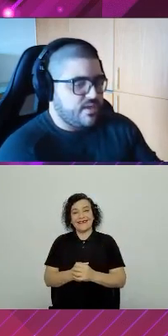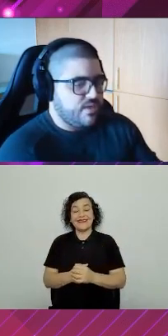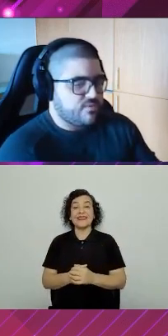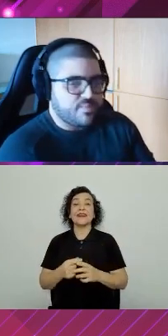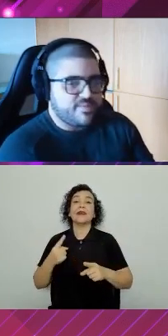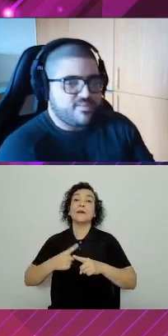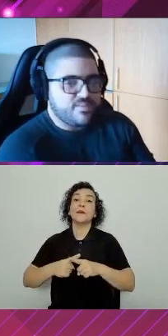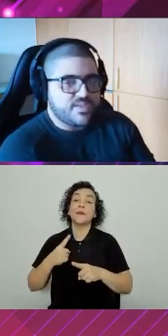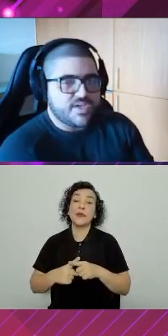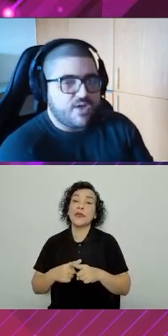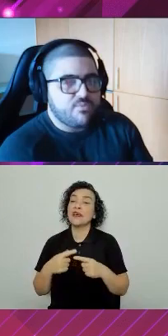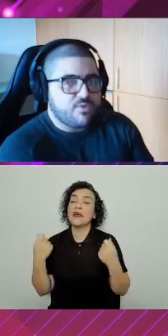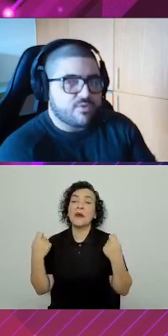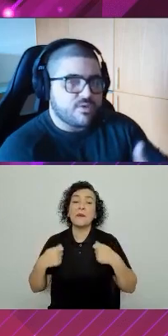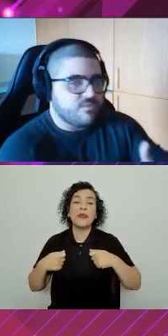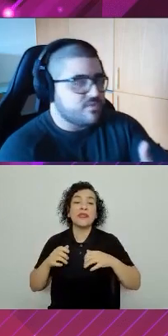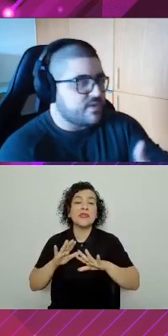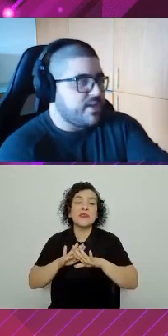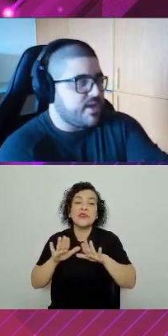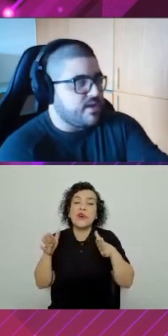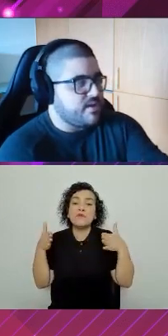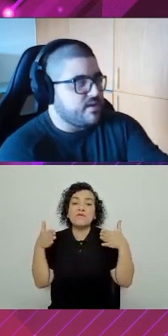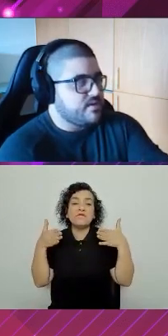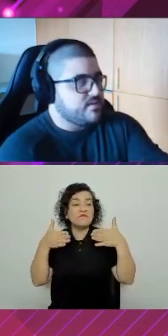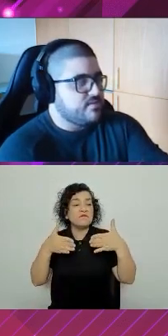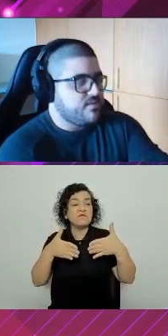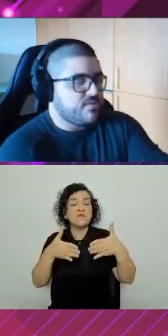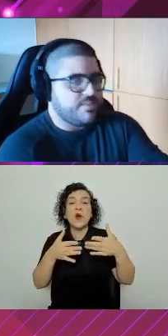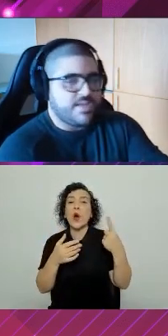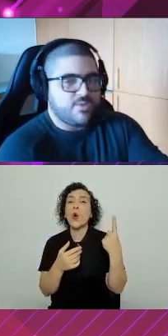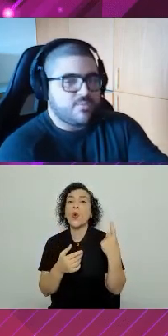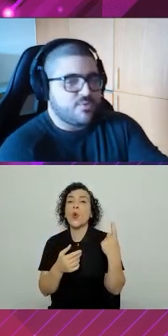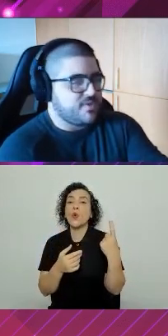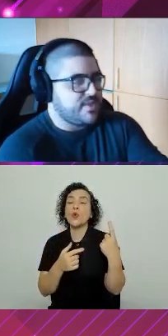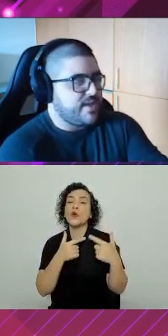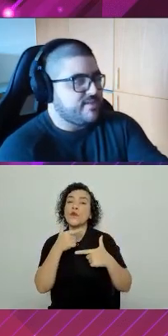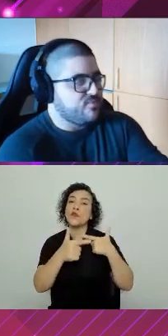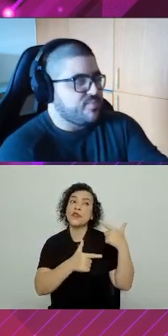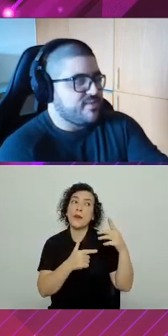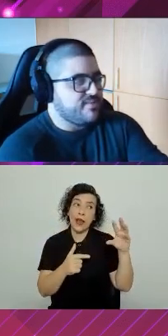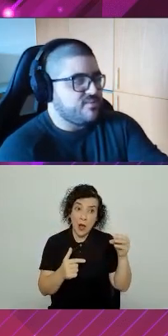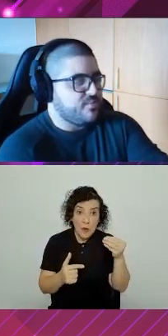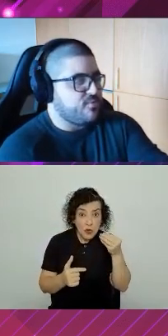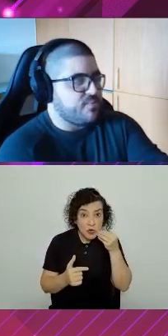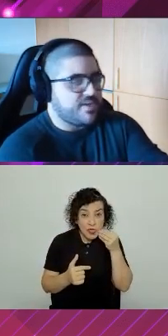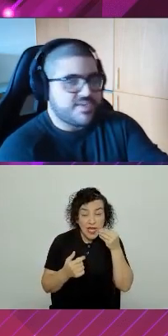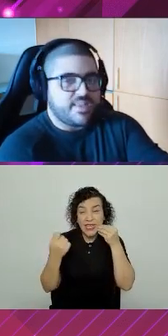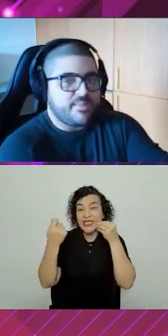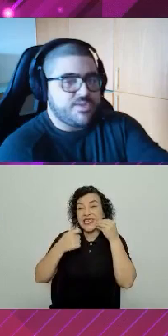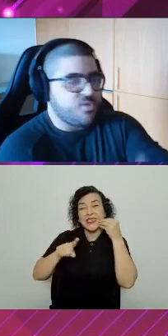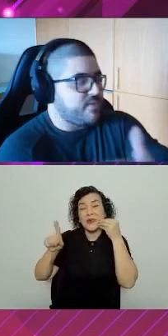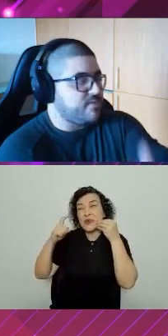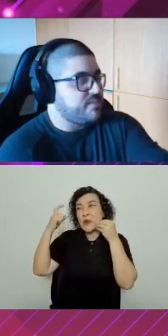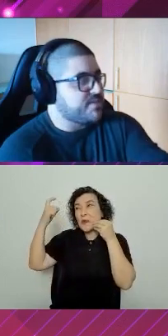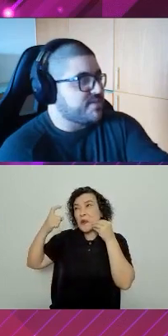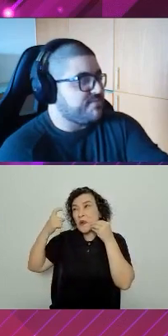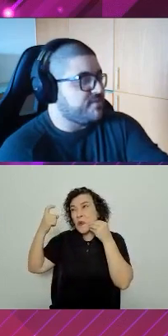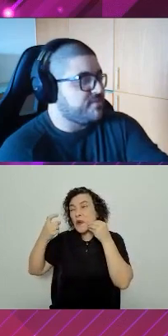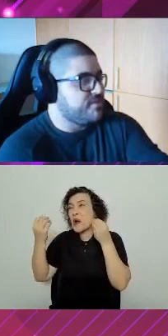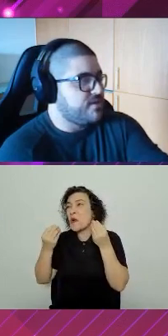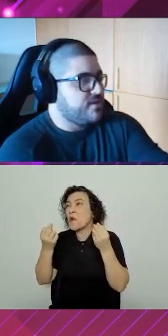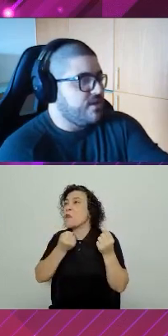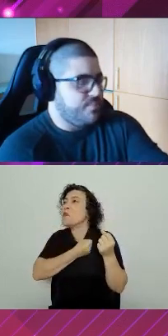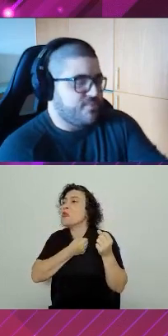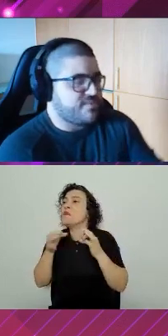Porque eu só preciso me dedicar ao módulo que eu vou trabalhar. Se eu vou trabalhar na oportunidades, eu não preciso me preocupar diretamente como é que o numbers está